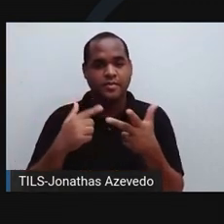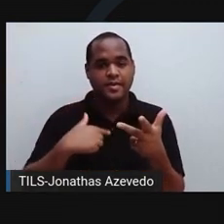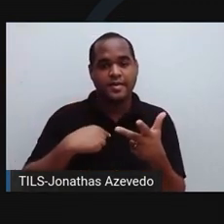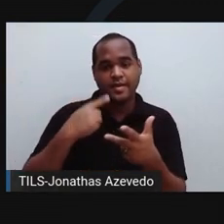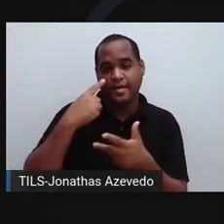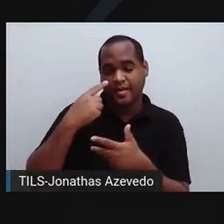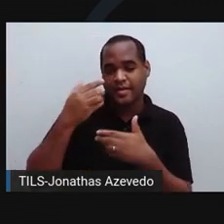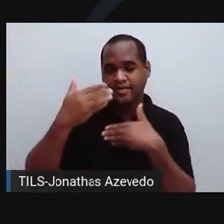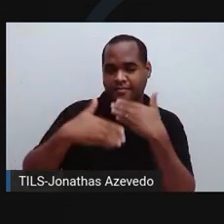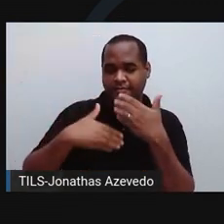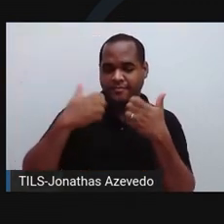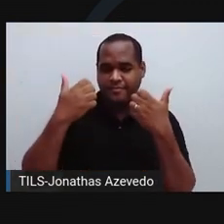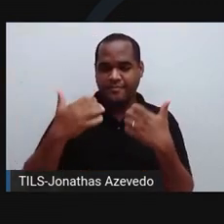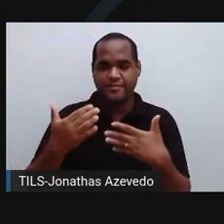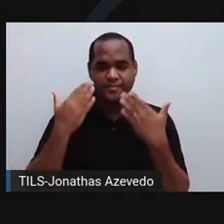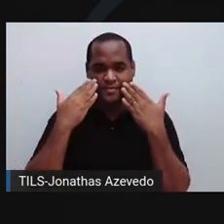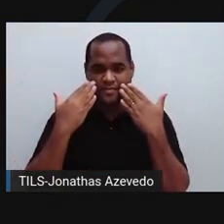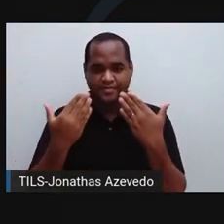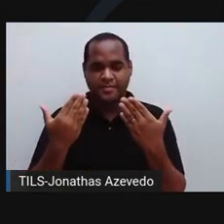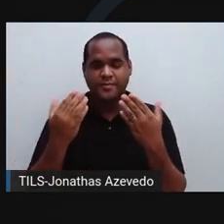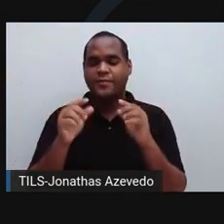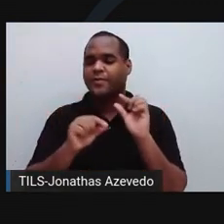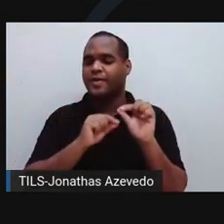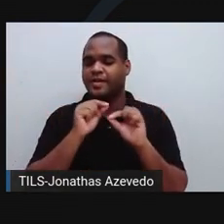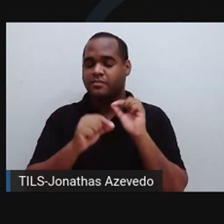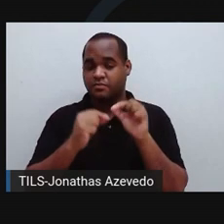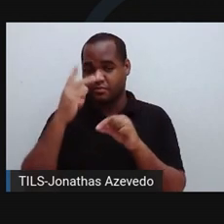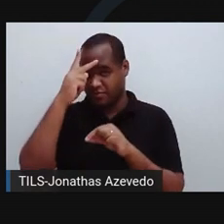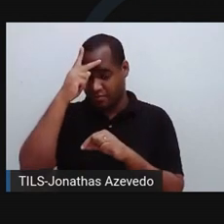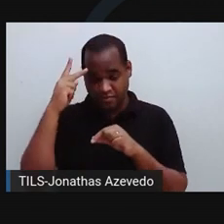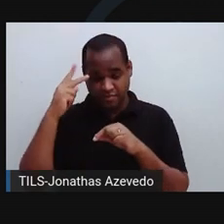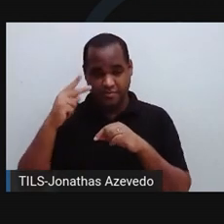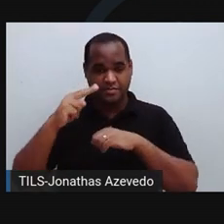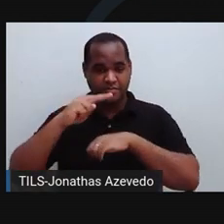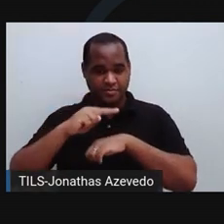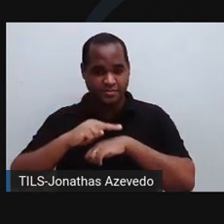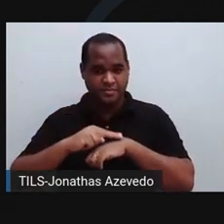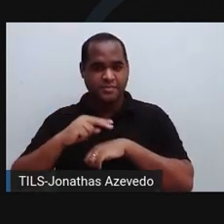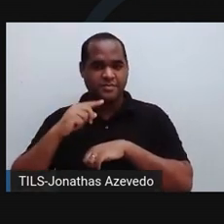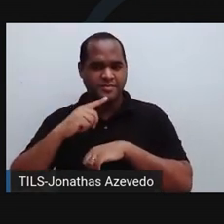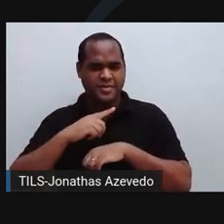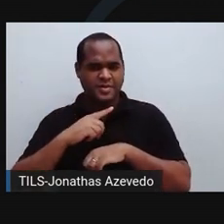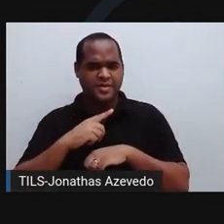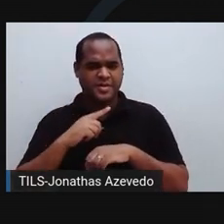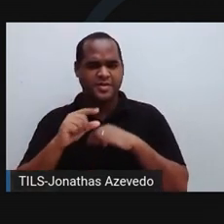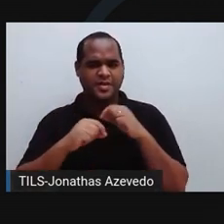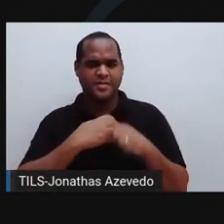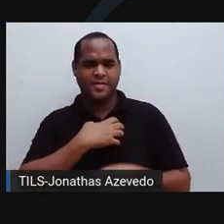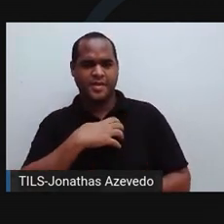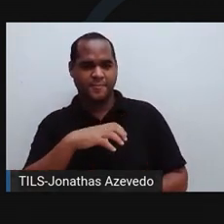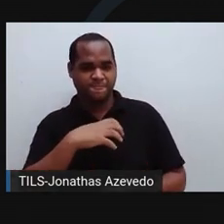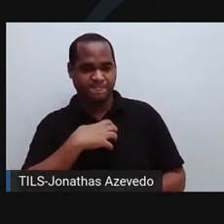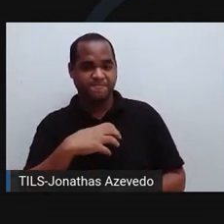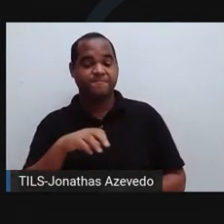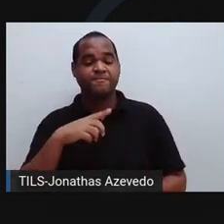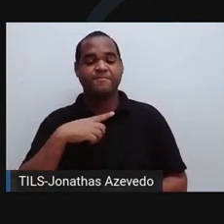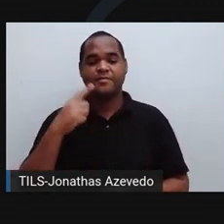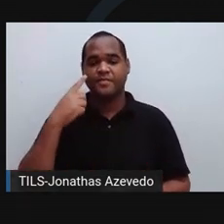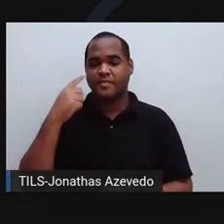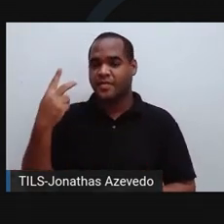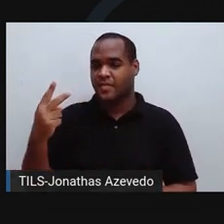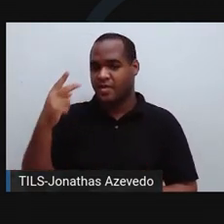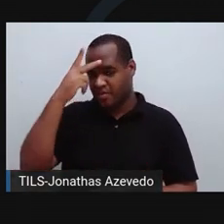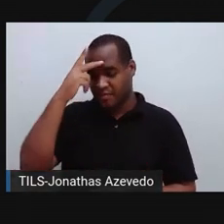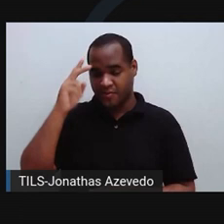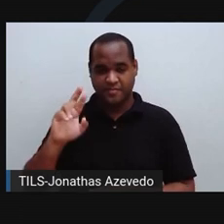em uma amostra coletada em um catéter de um paciente internado em uma UTI na Bahia. Dois laboratórios confirmaram essa descoberta, mas as autoridades só vão